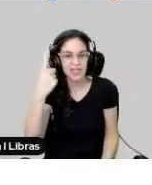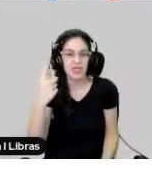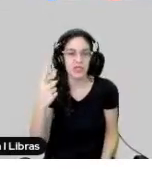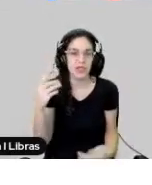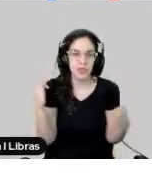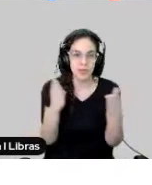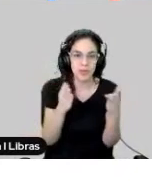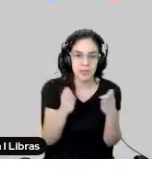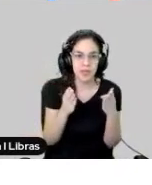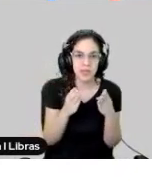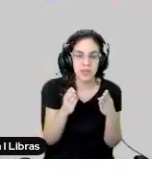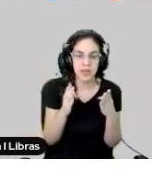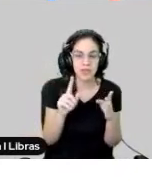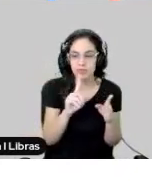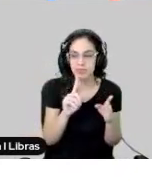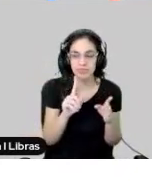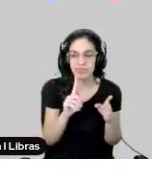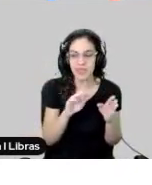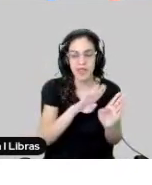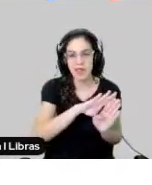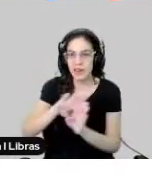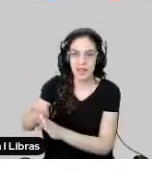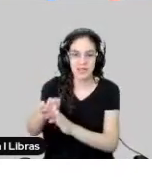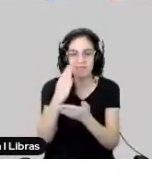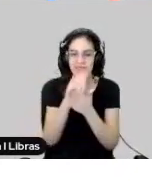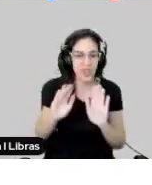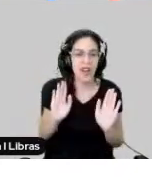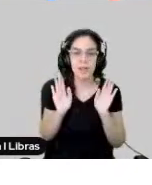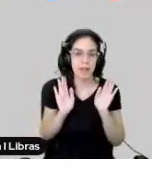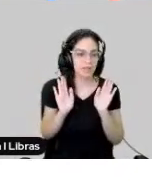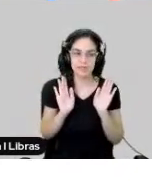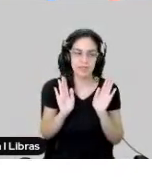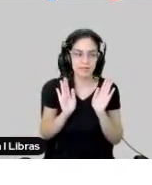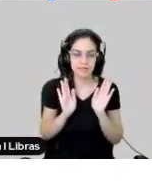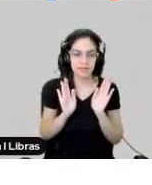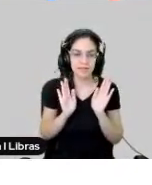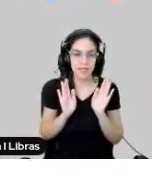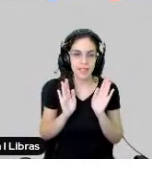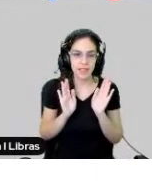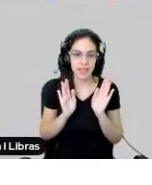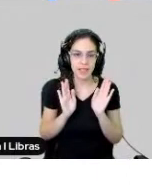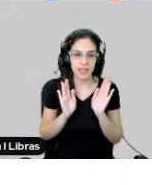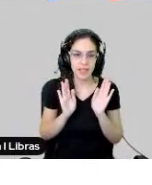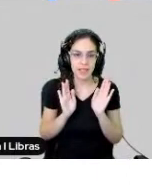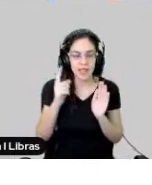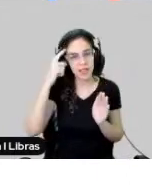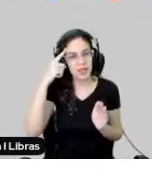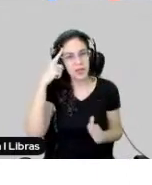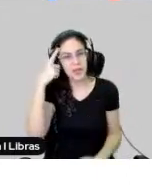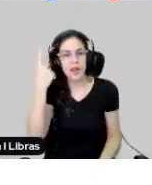não está extinto. E ele ainda vai ser a maneira, eu acho que,